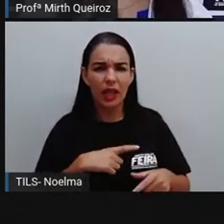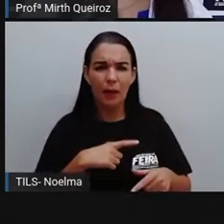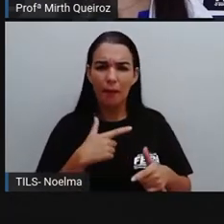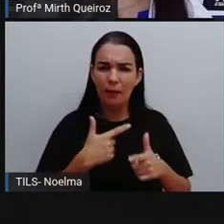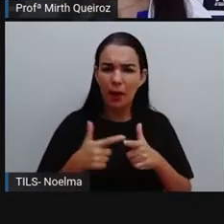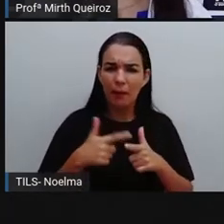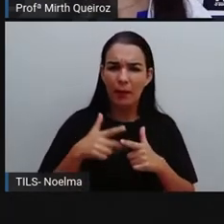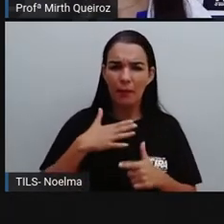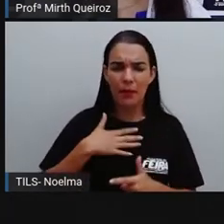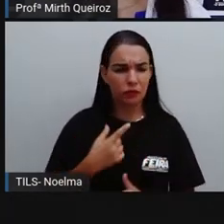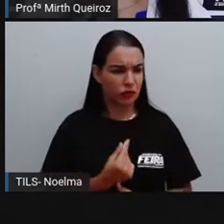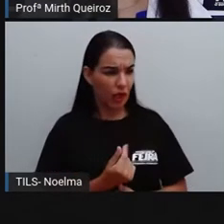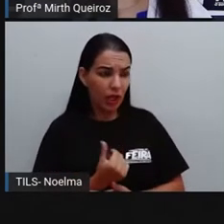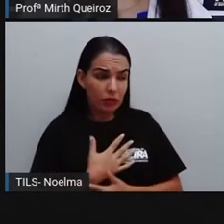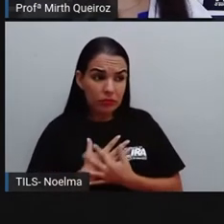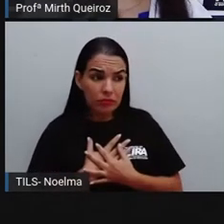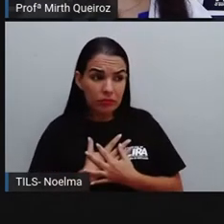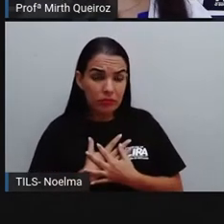dinheiro?